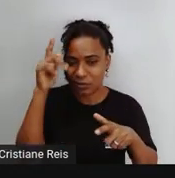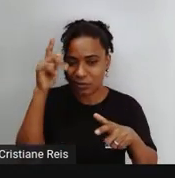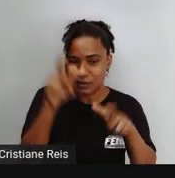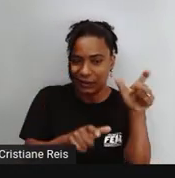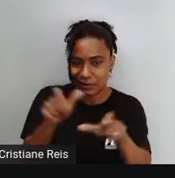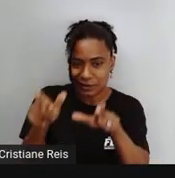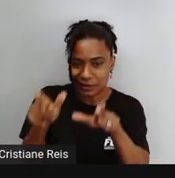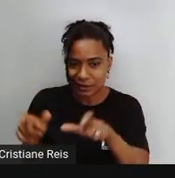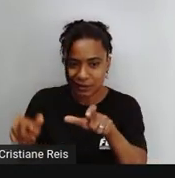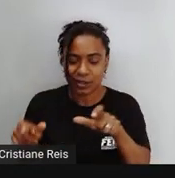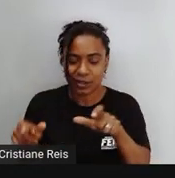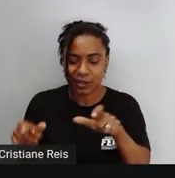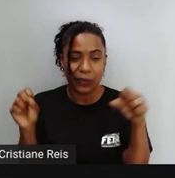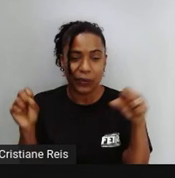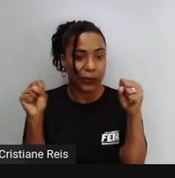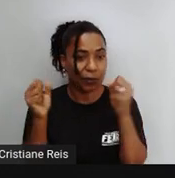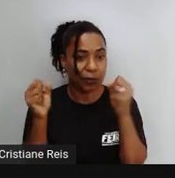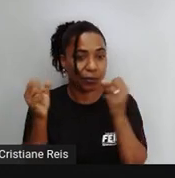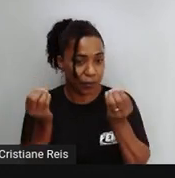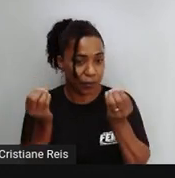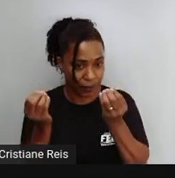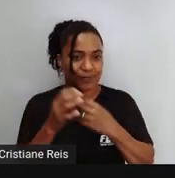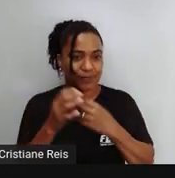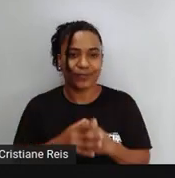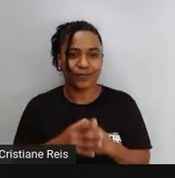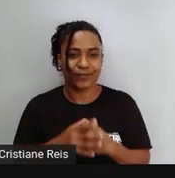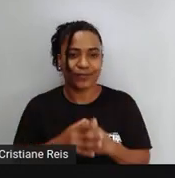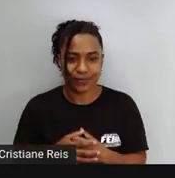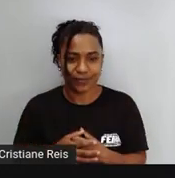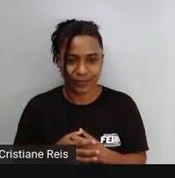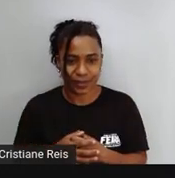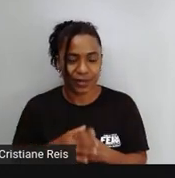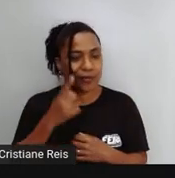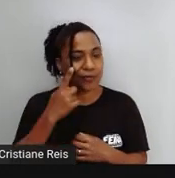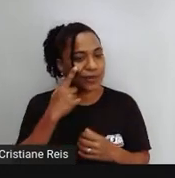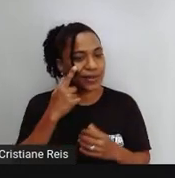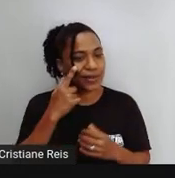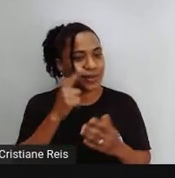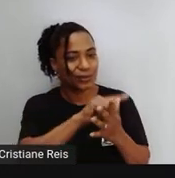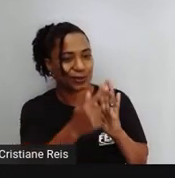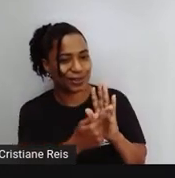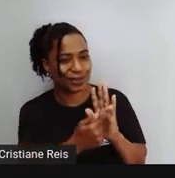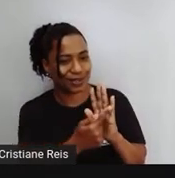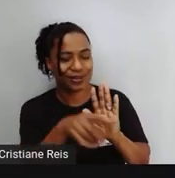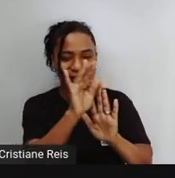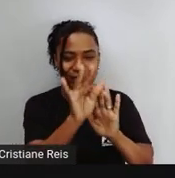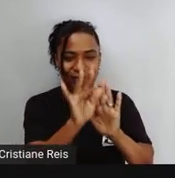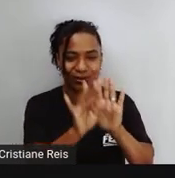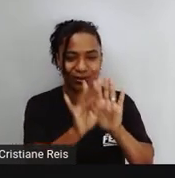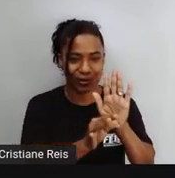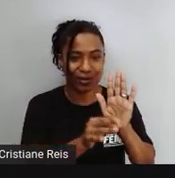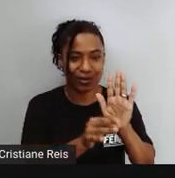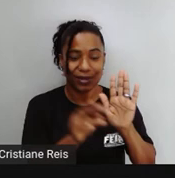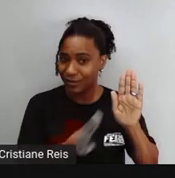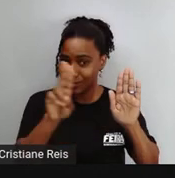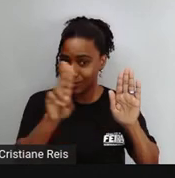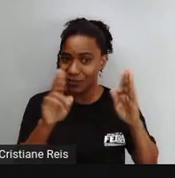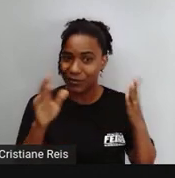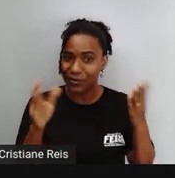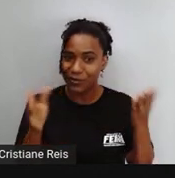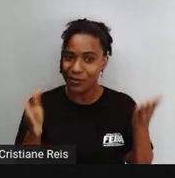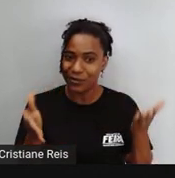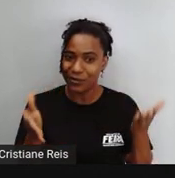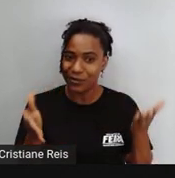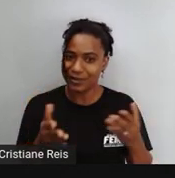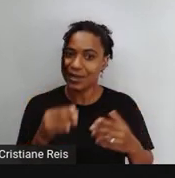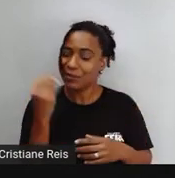vocês Na aula de hoje A respeito Desse gênero textual Muito utilizado Na atualidade E caprichem